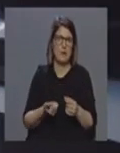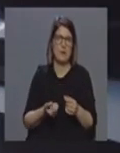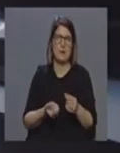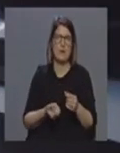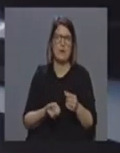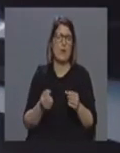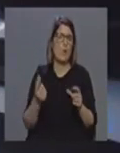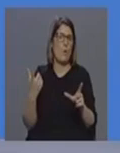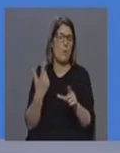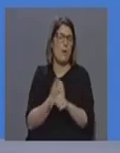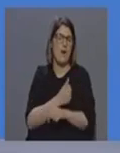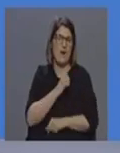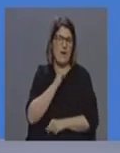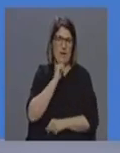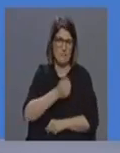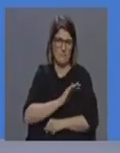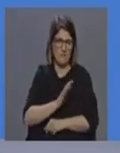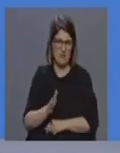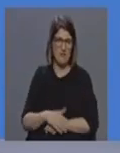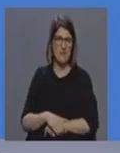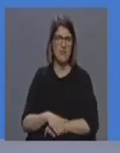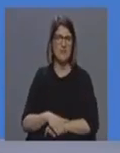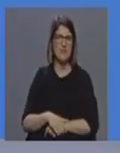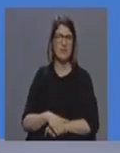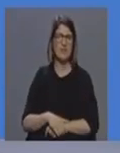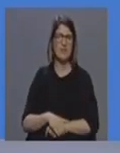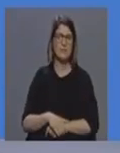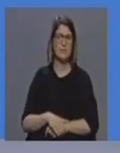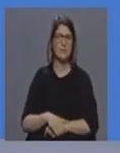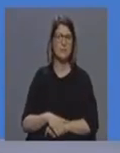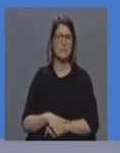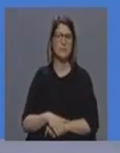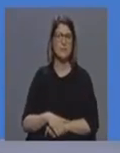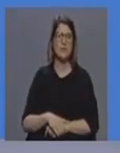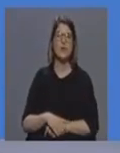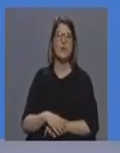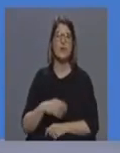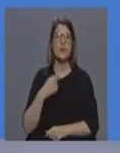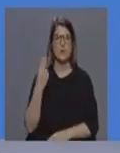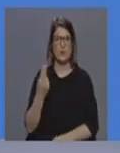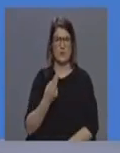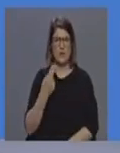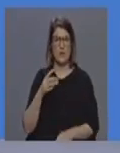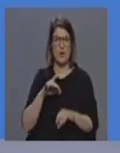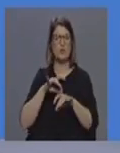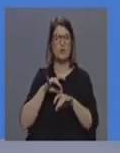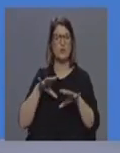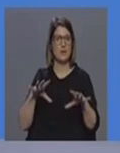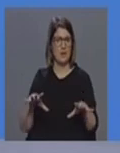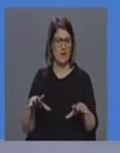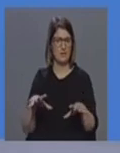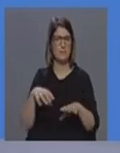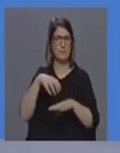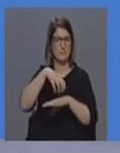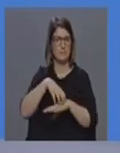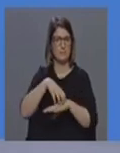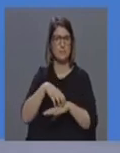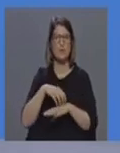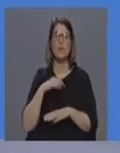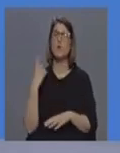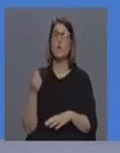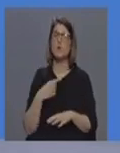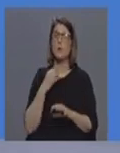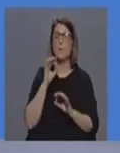aquisição para tal enquanto unidade hospitalar estamos nos